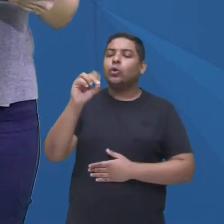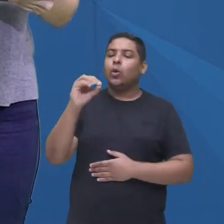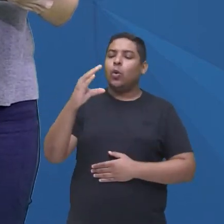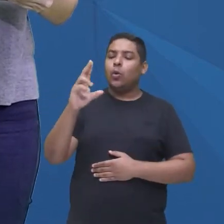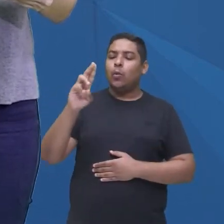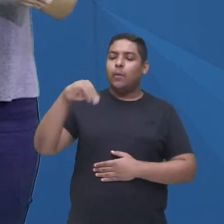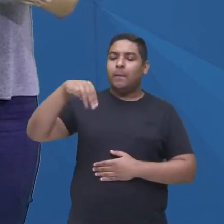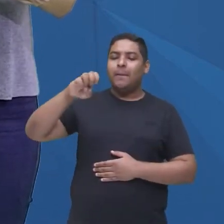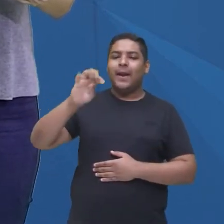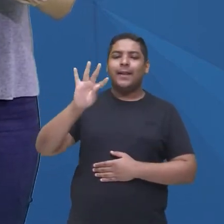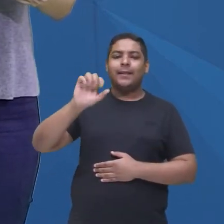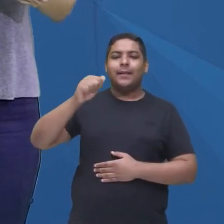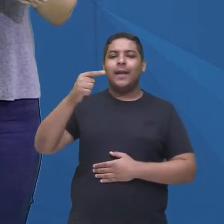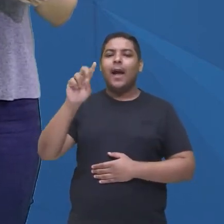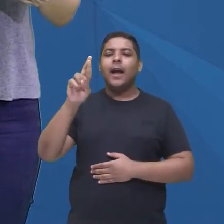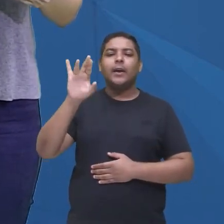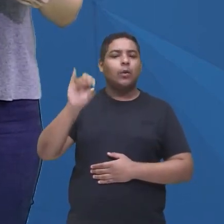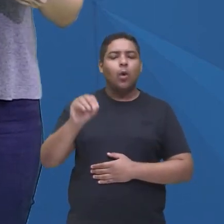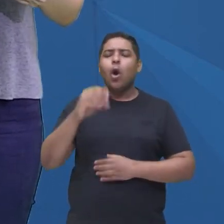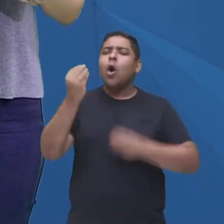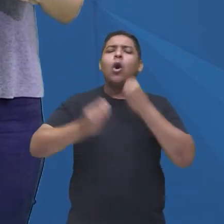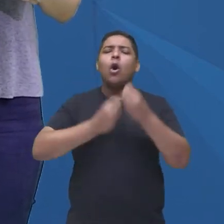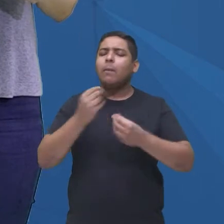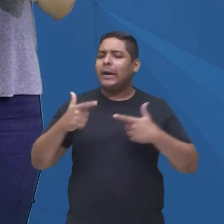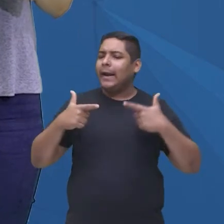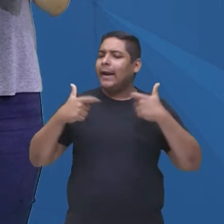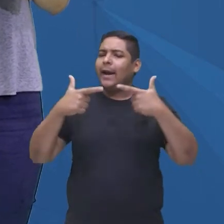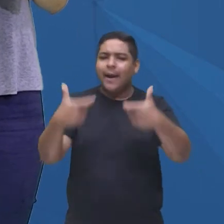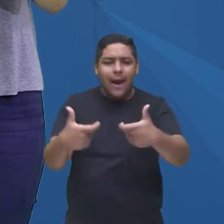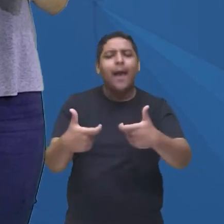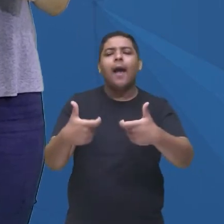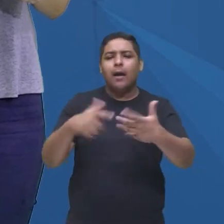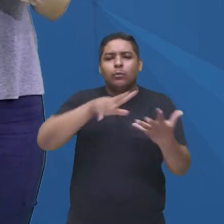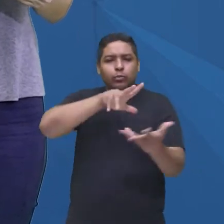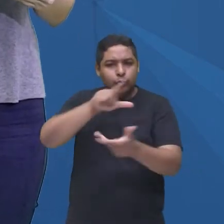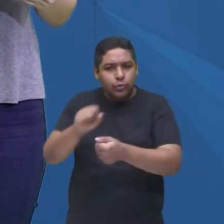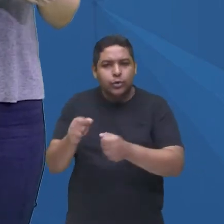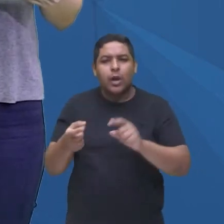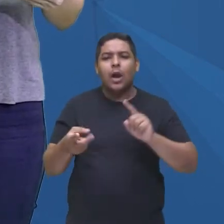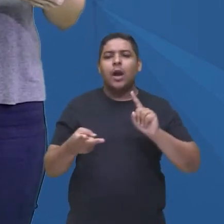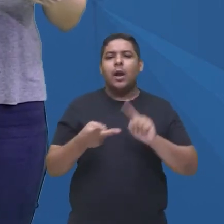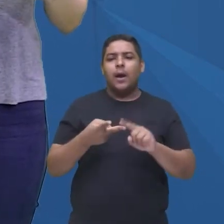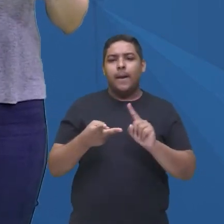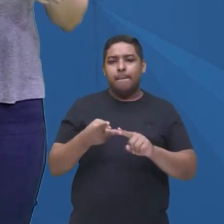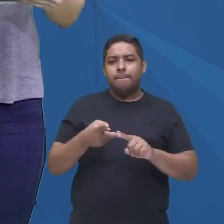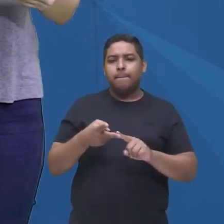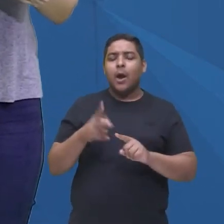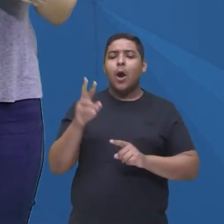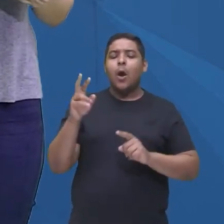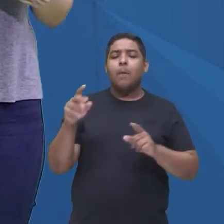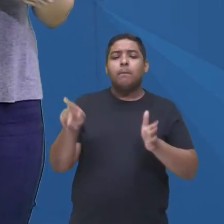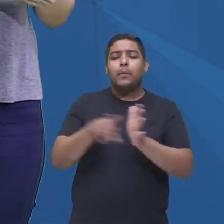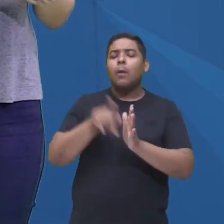Mundial, né? Tem uma série que é interessante que eu assisti, que são os Kizáres da Rússia, que mostra aí o desfecho do último